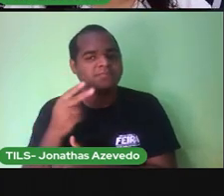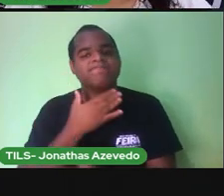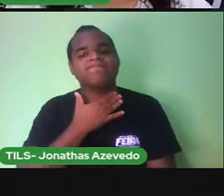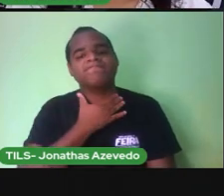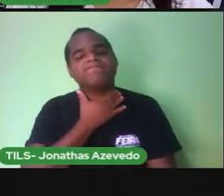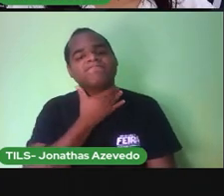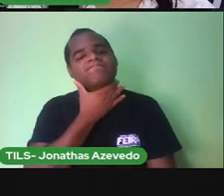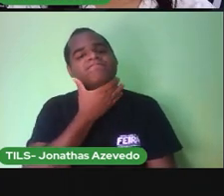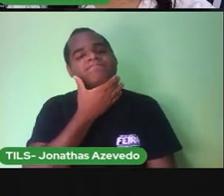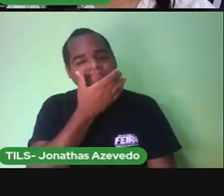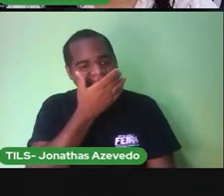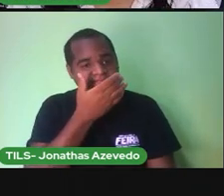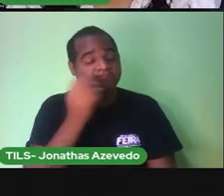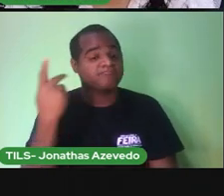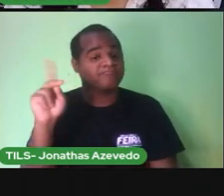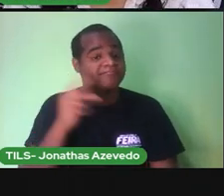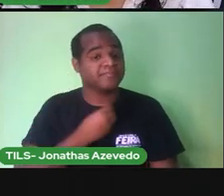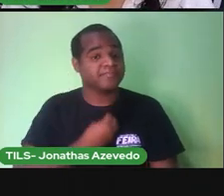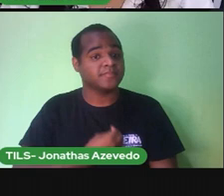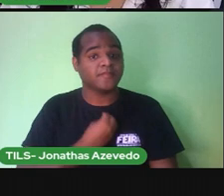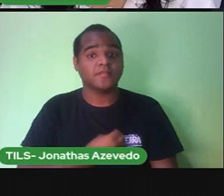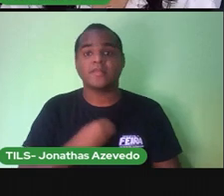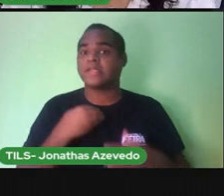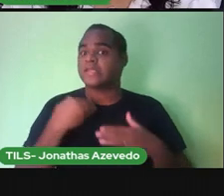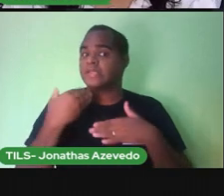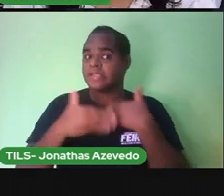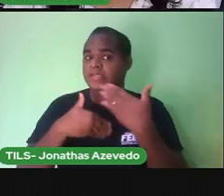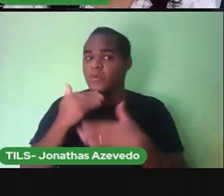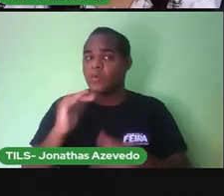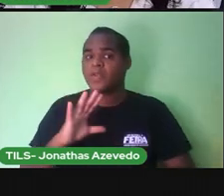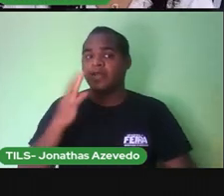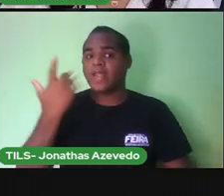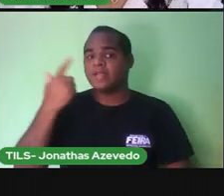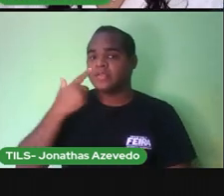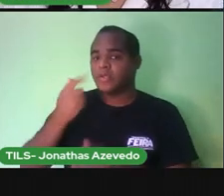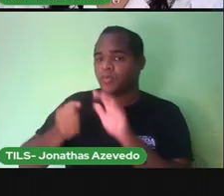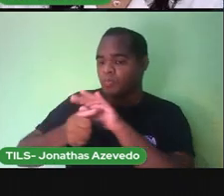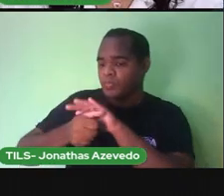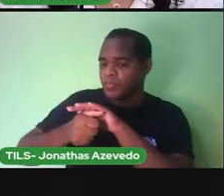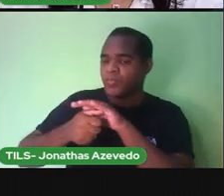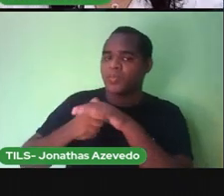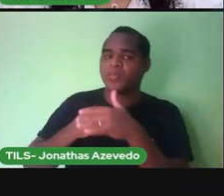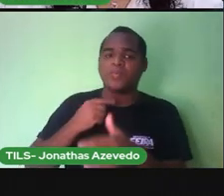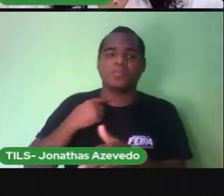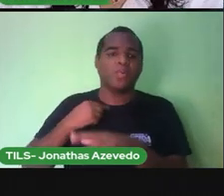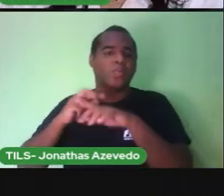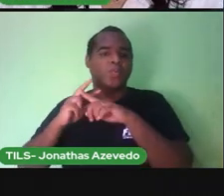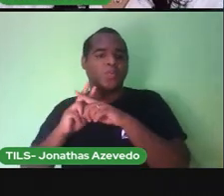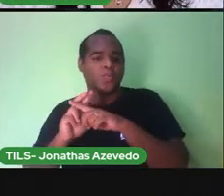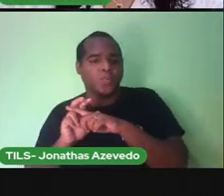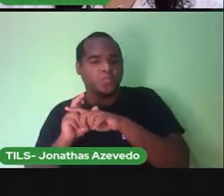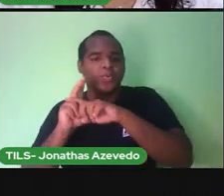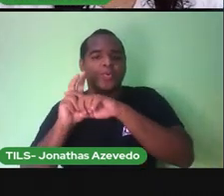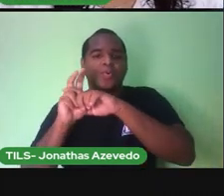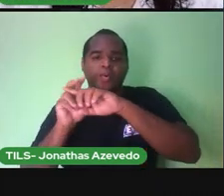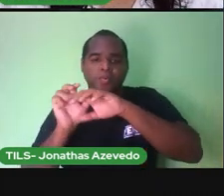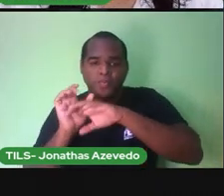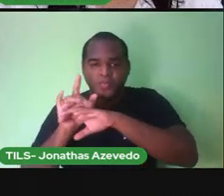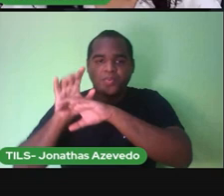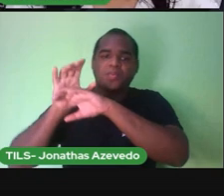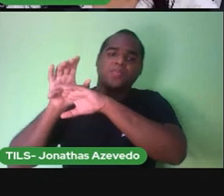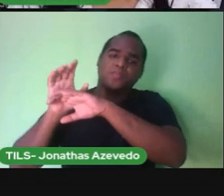Assim, o mede palmo subiu nas costas do jabuti, se esticou, se esticou,